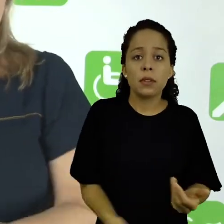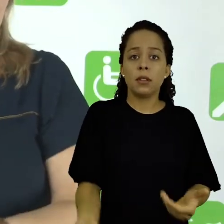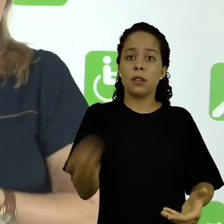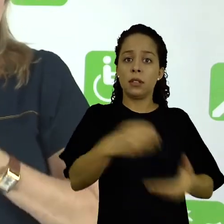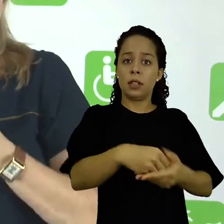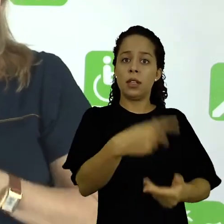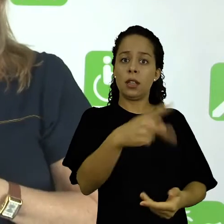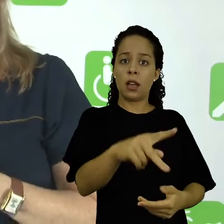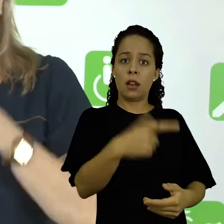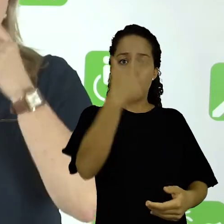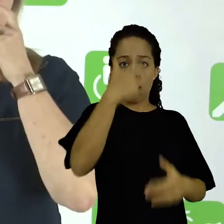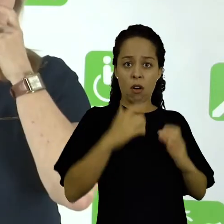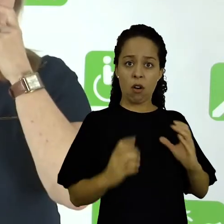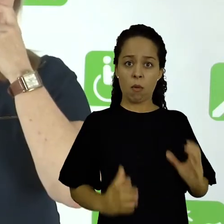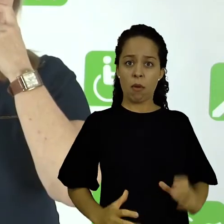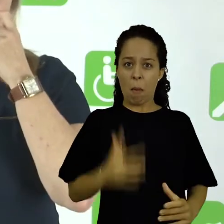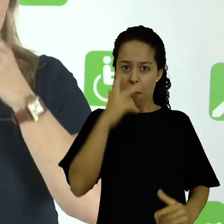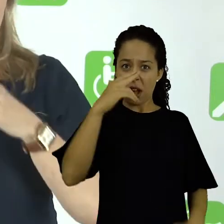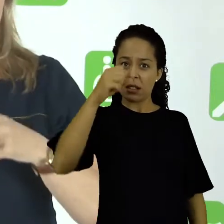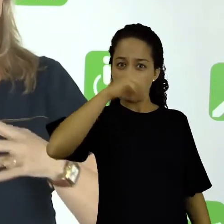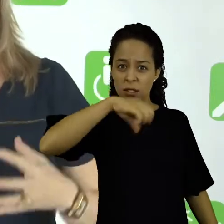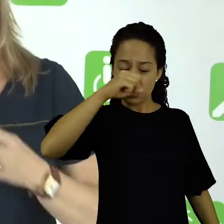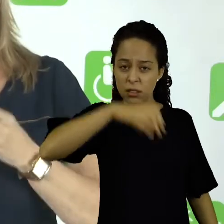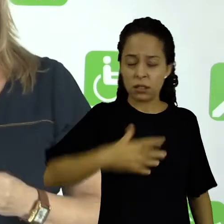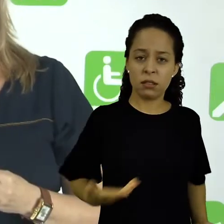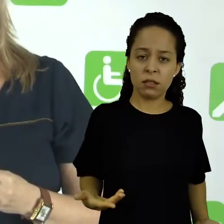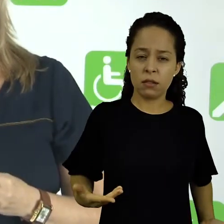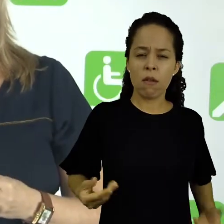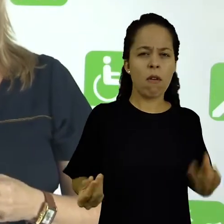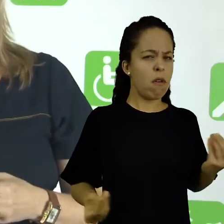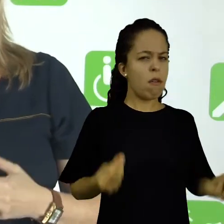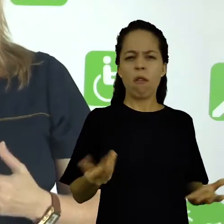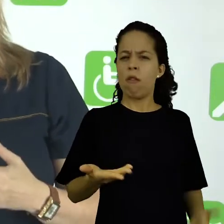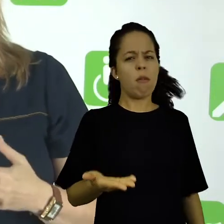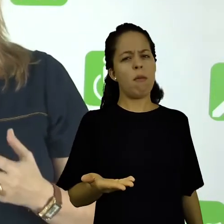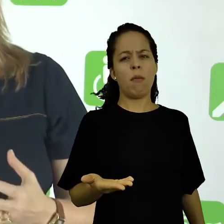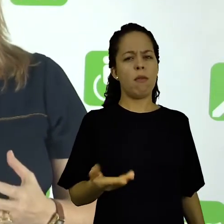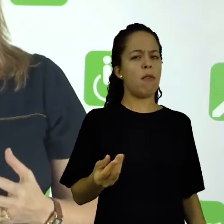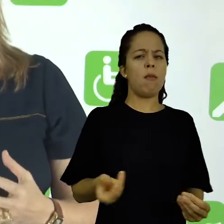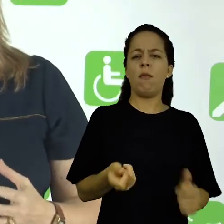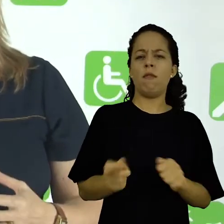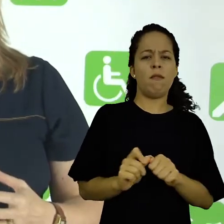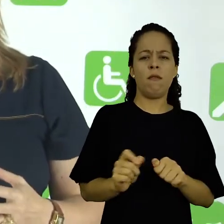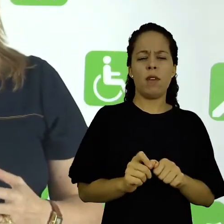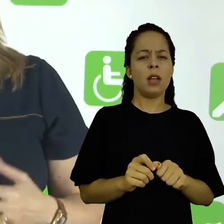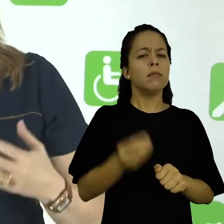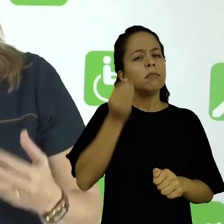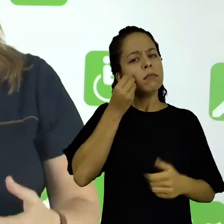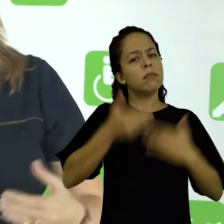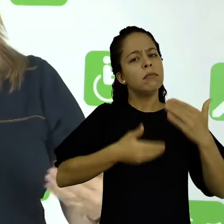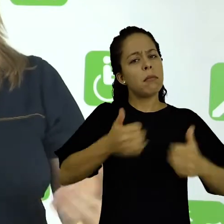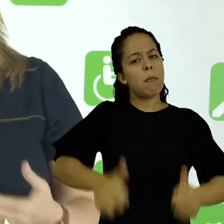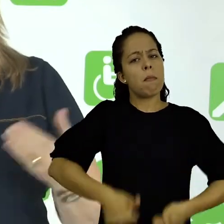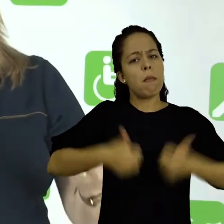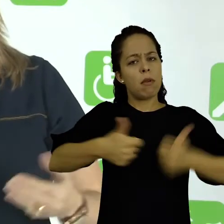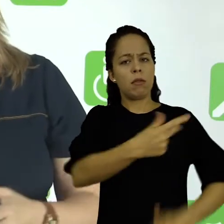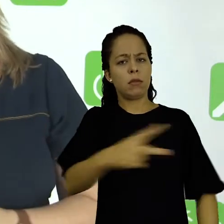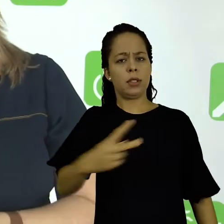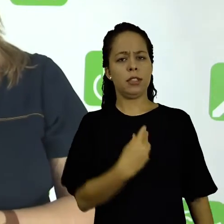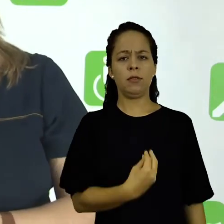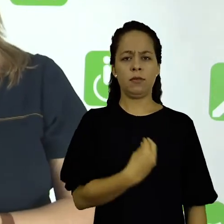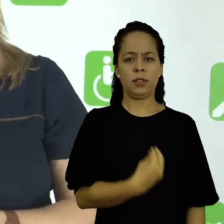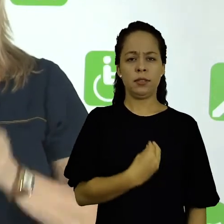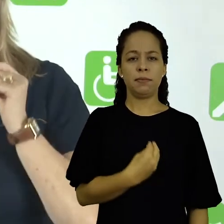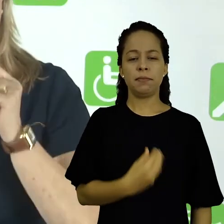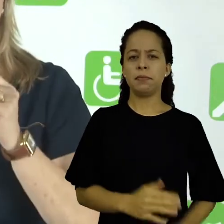comportamento tão agressivo, comportamento tão arredio e como fazer para melhorar a vida